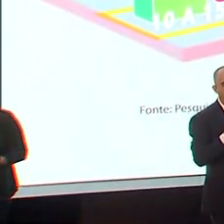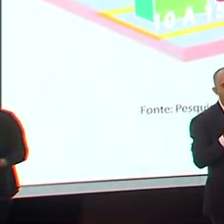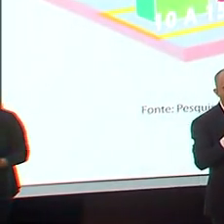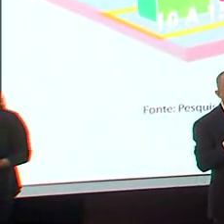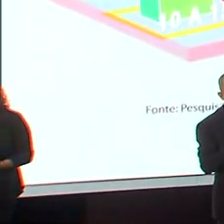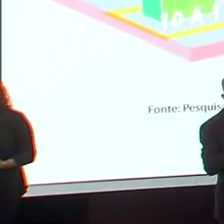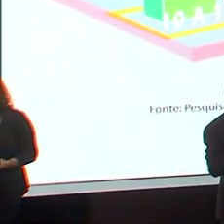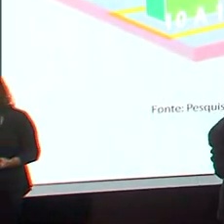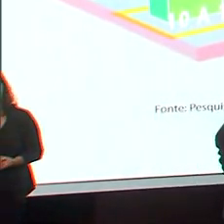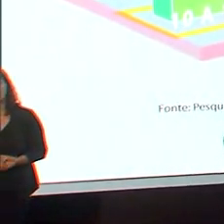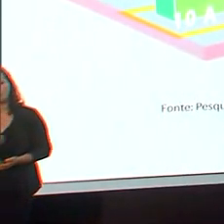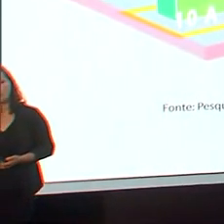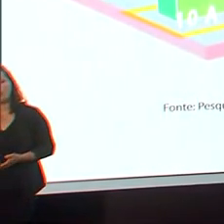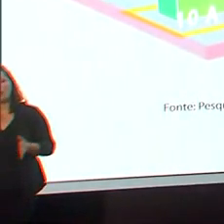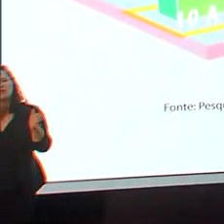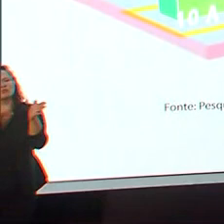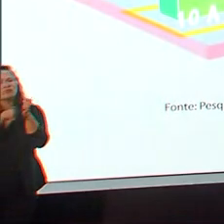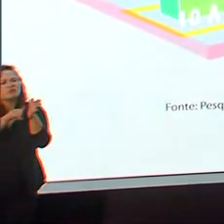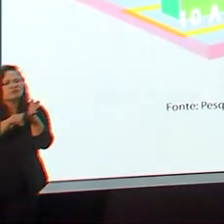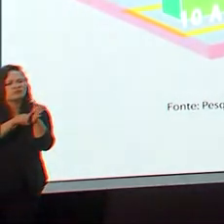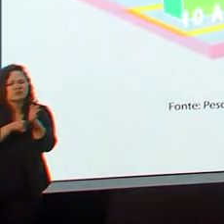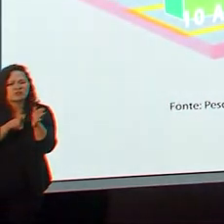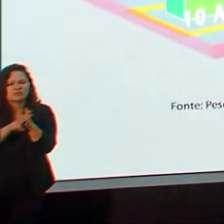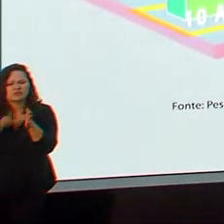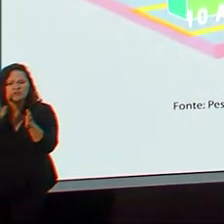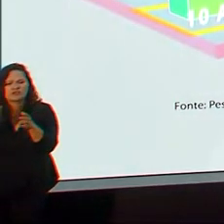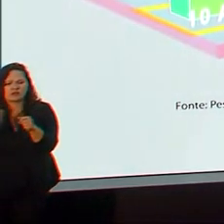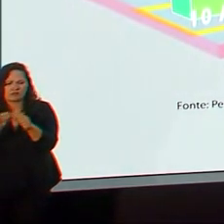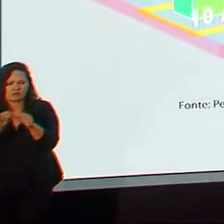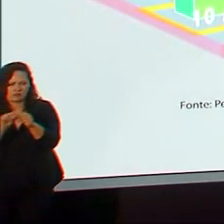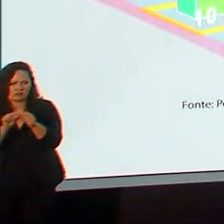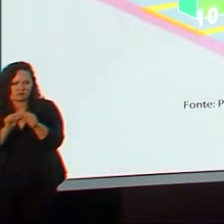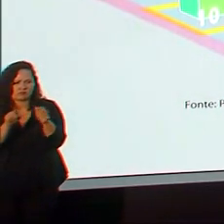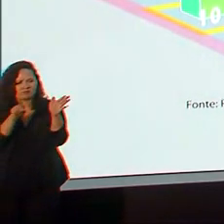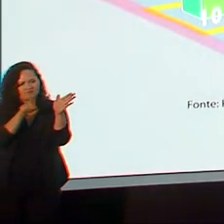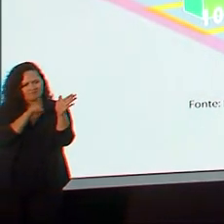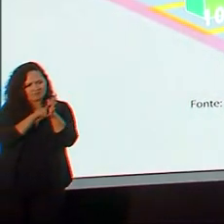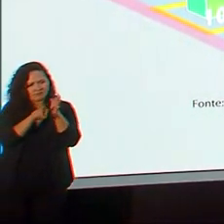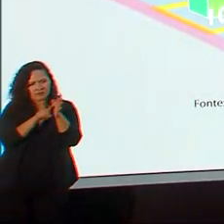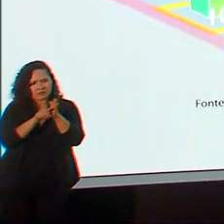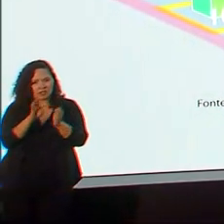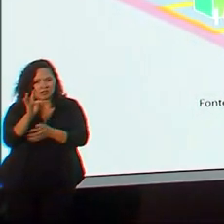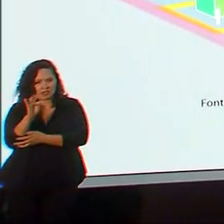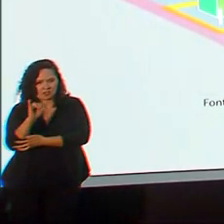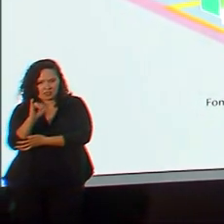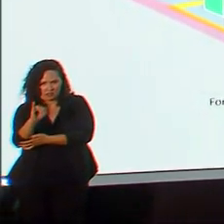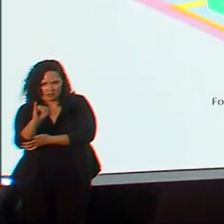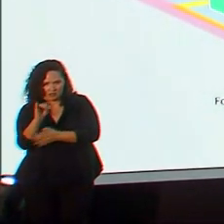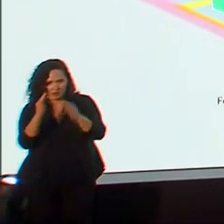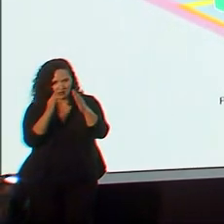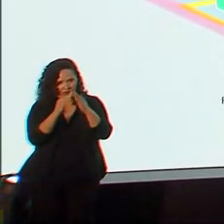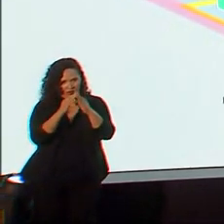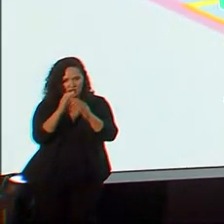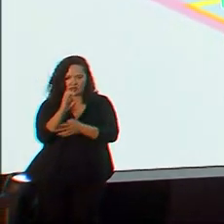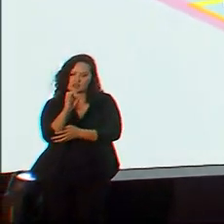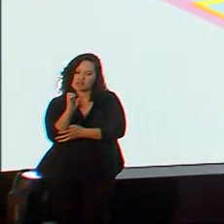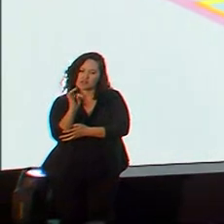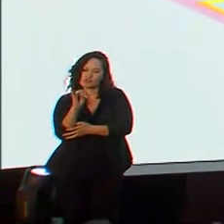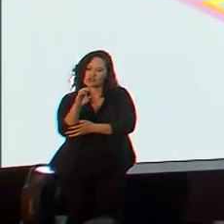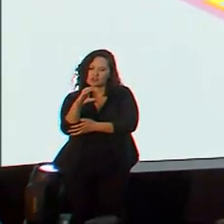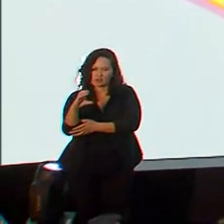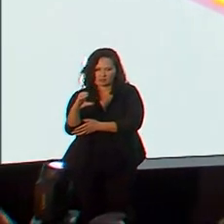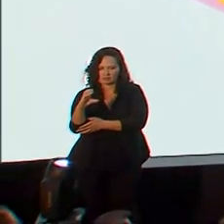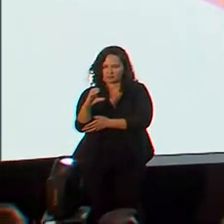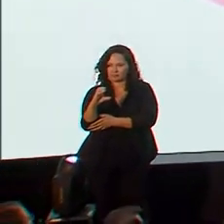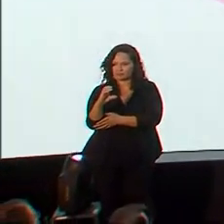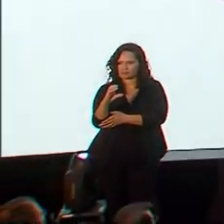ele, outra pesquisa que foi feita na pesquisa de TI do domicílios, do CETIC, é que